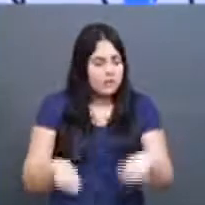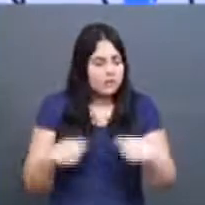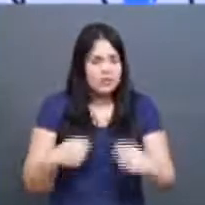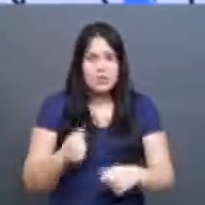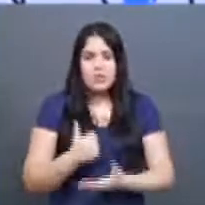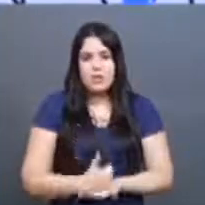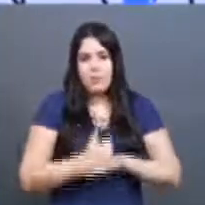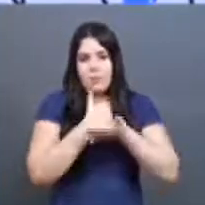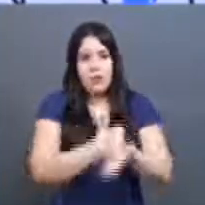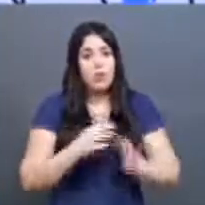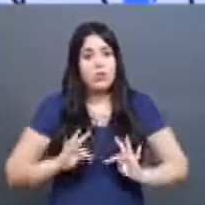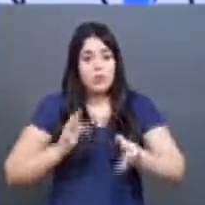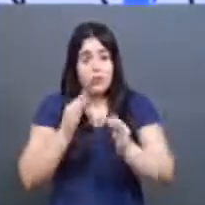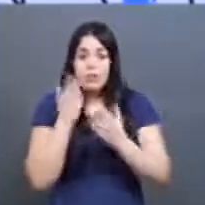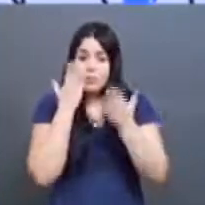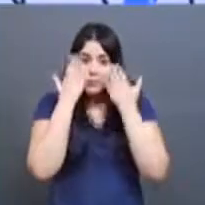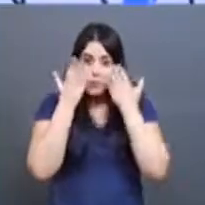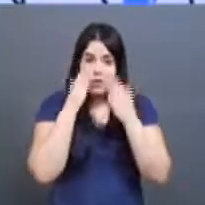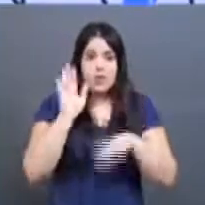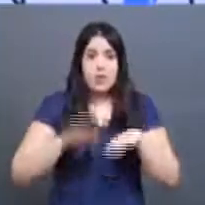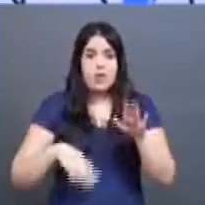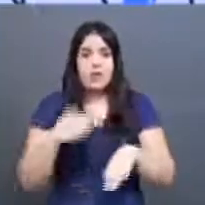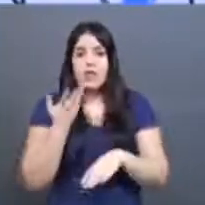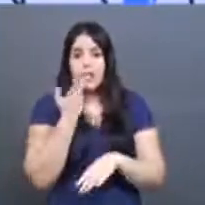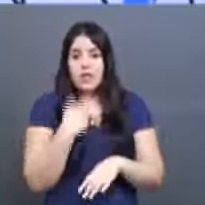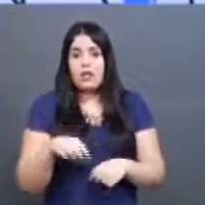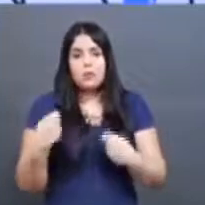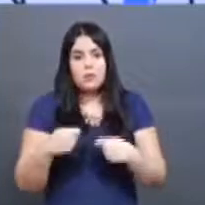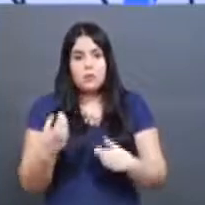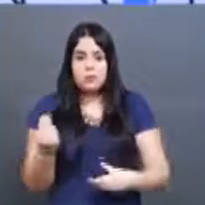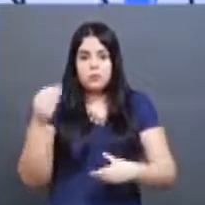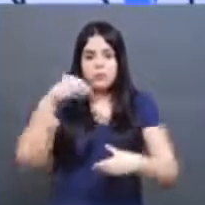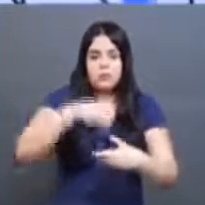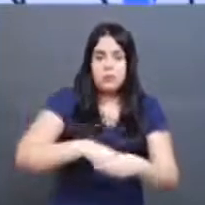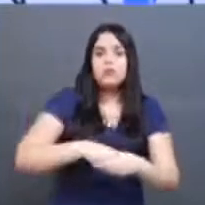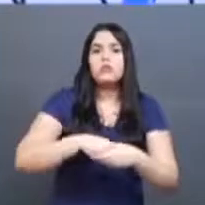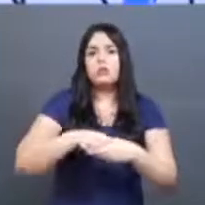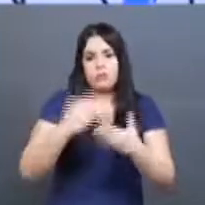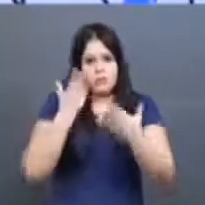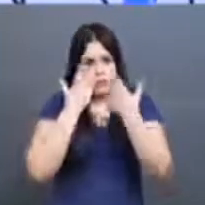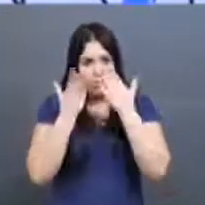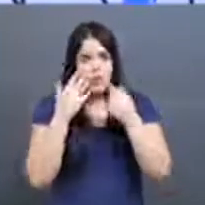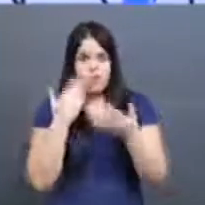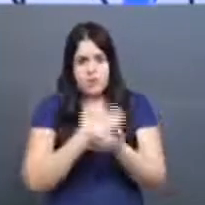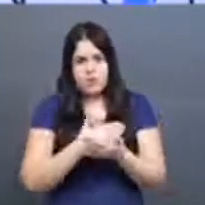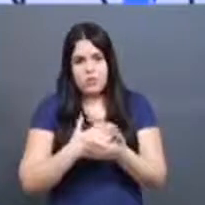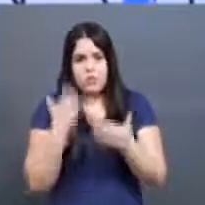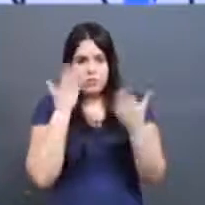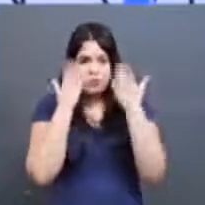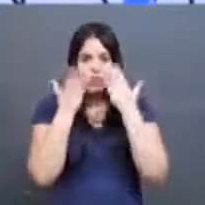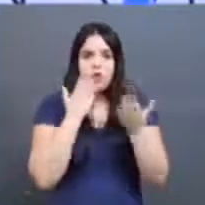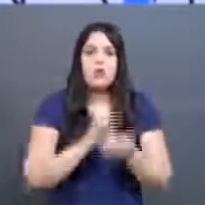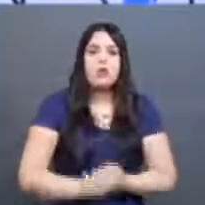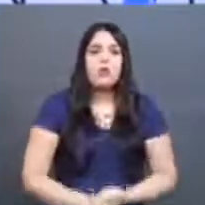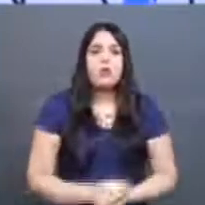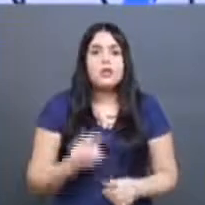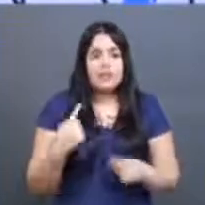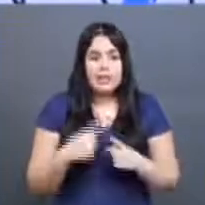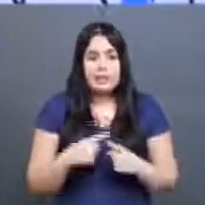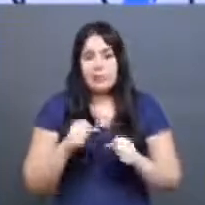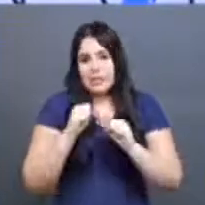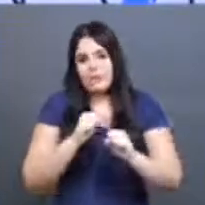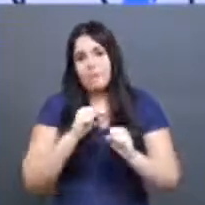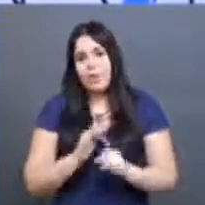psicológico. Muitas vezes, a criança vai ter que ser inserida, sim, numa psicoterapia, porque isso, lamentavelmente, pode levar à situação